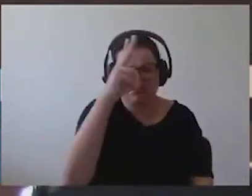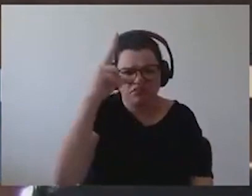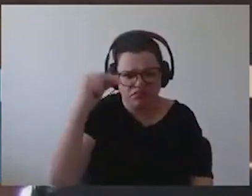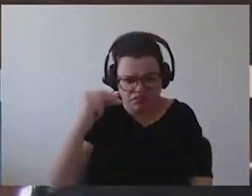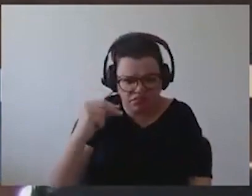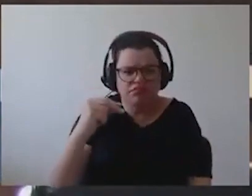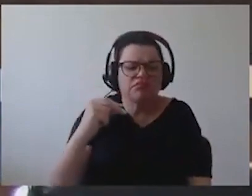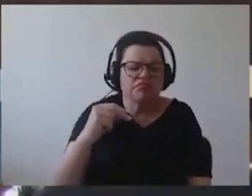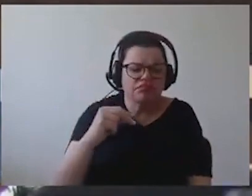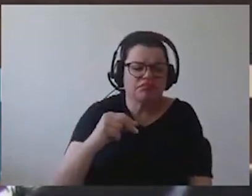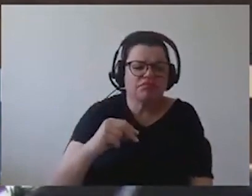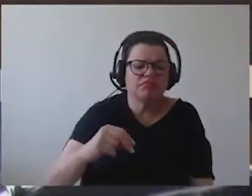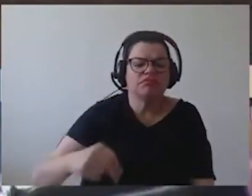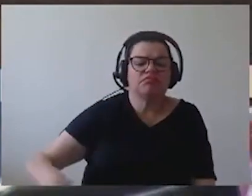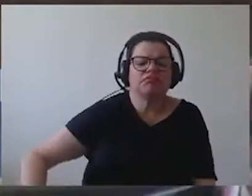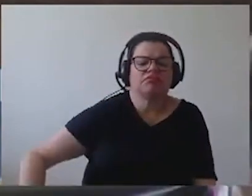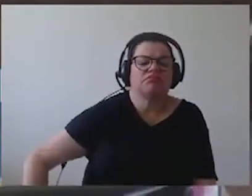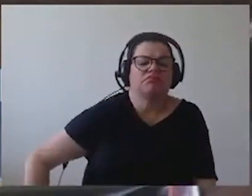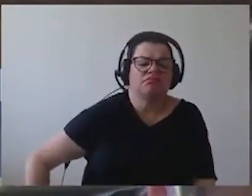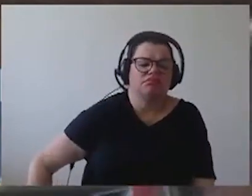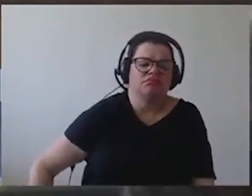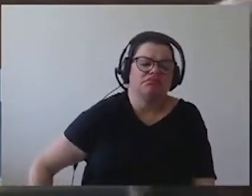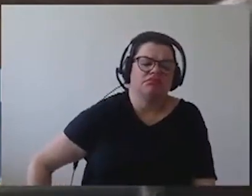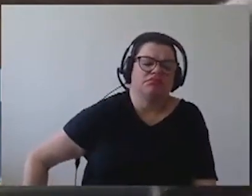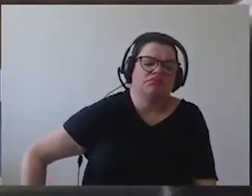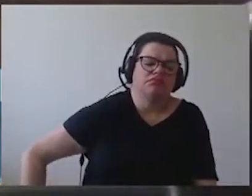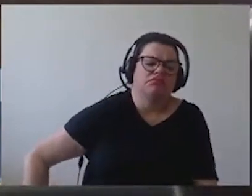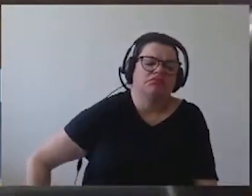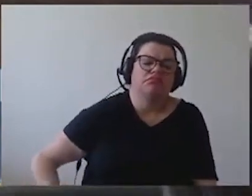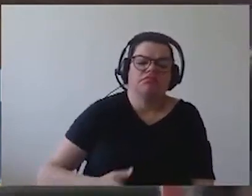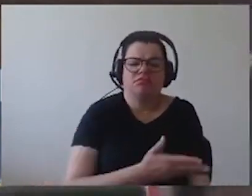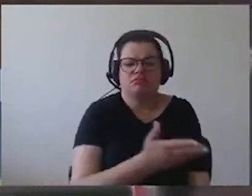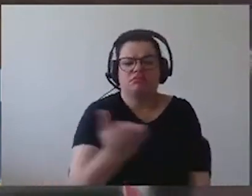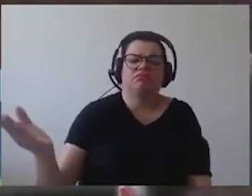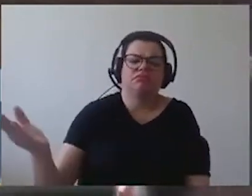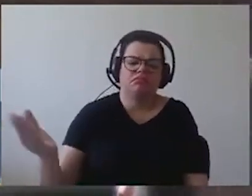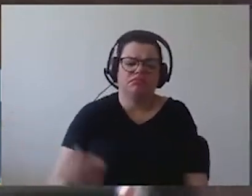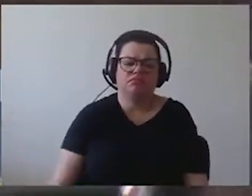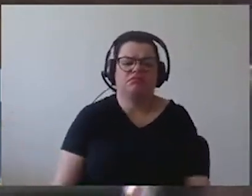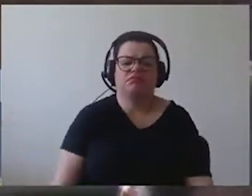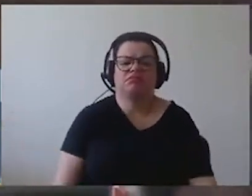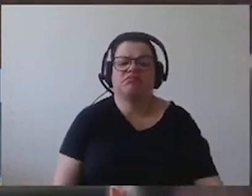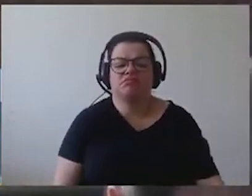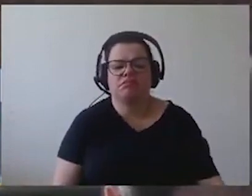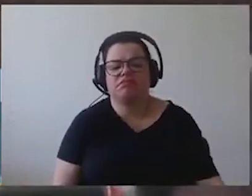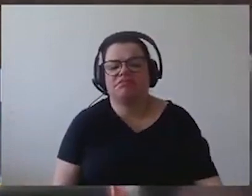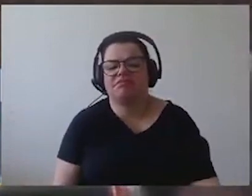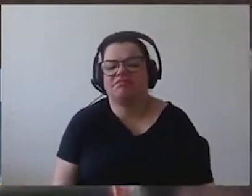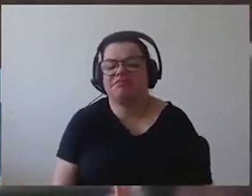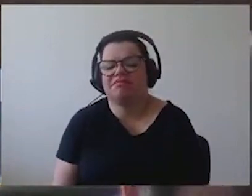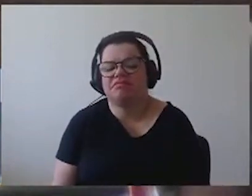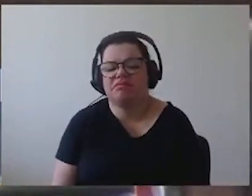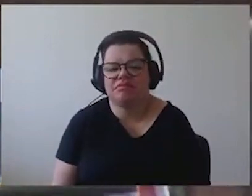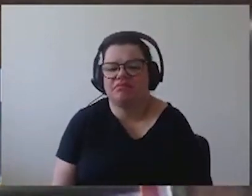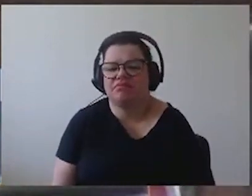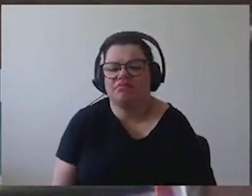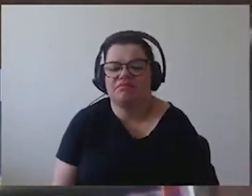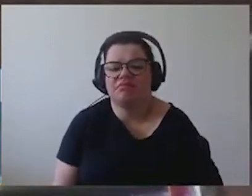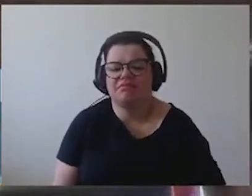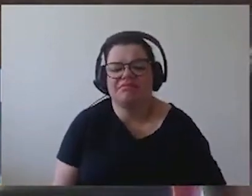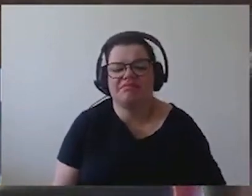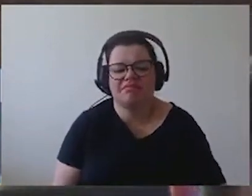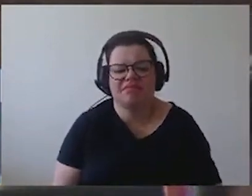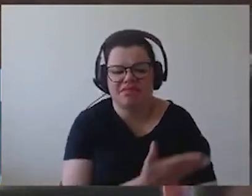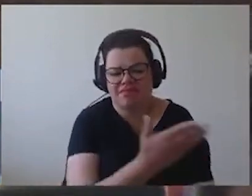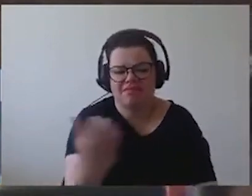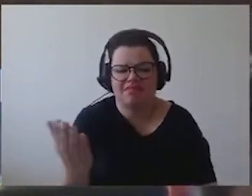Dos senhores deputados... Futuros deputados. Dos deputados no futuro, né? Hoje vereadores,